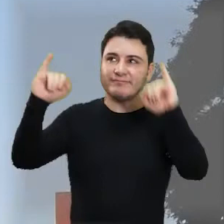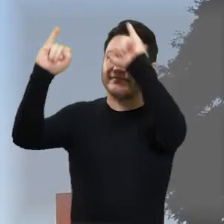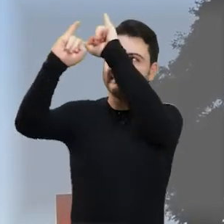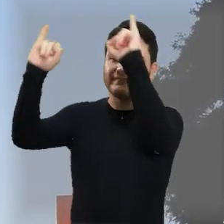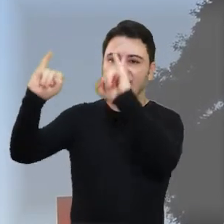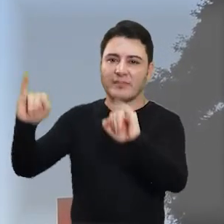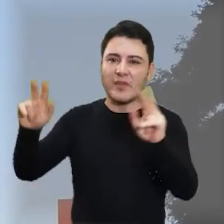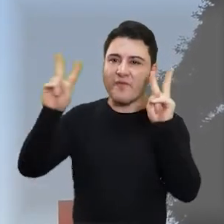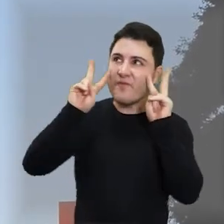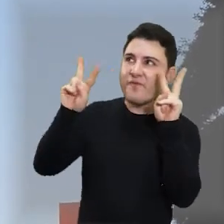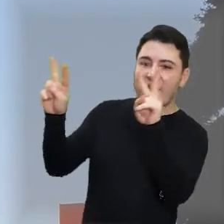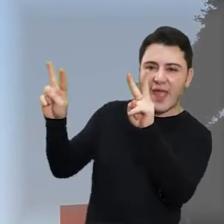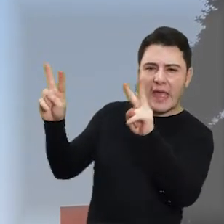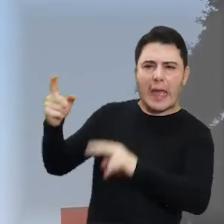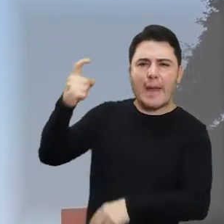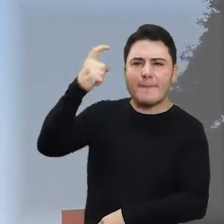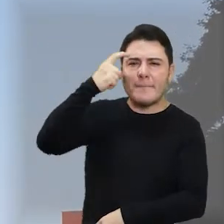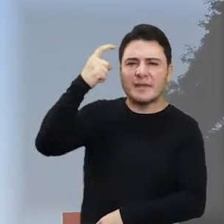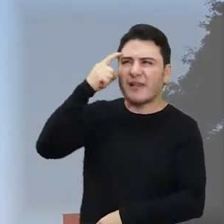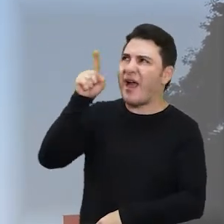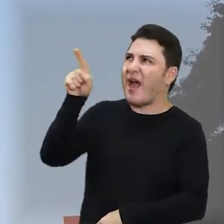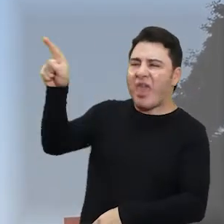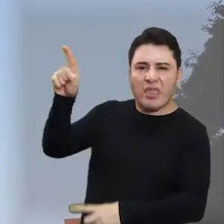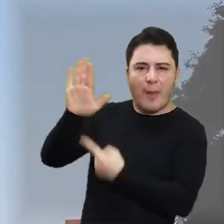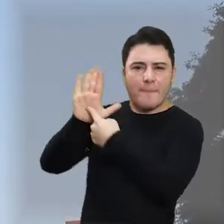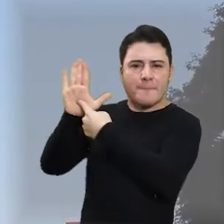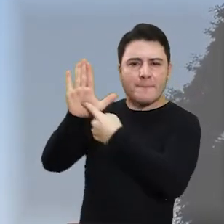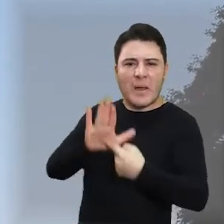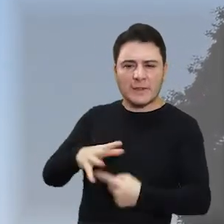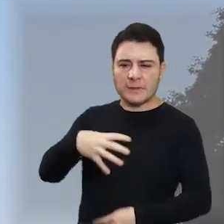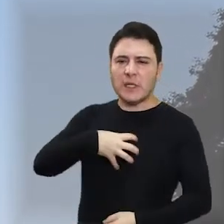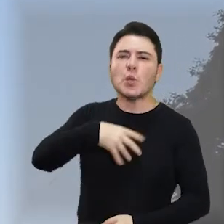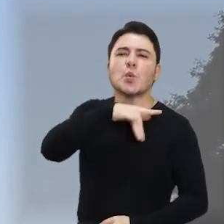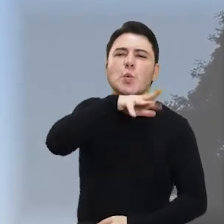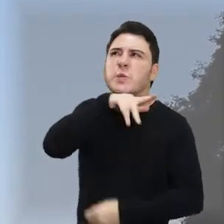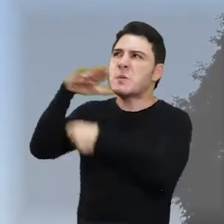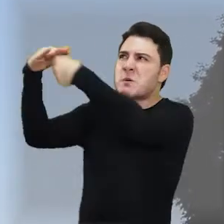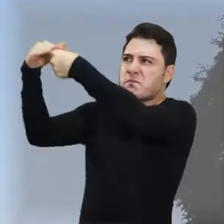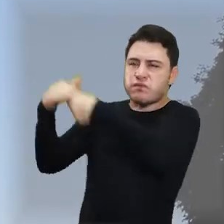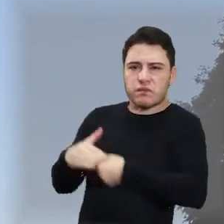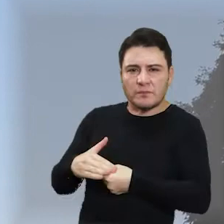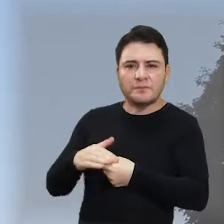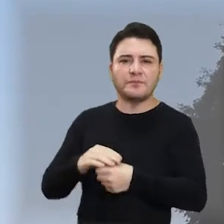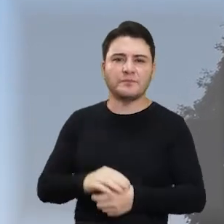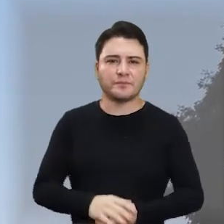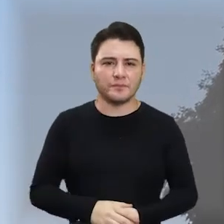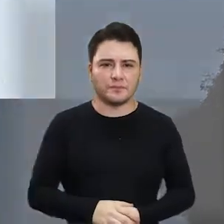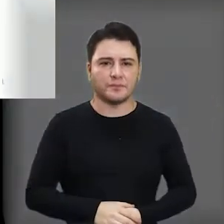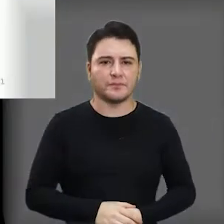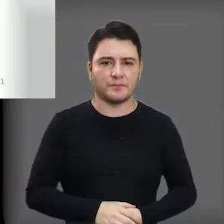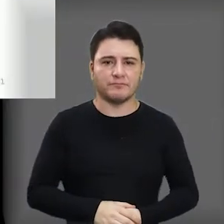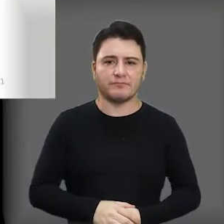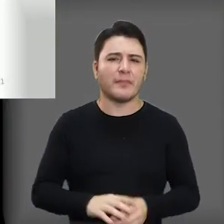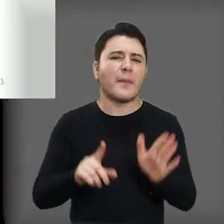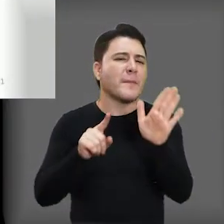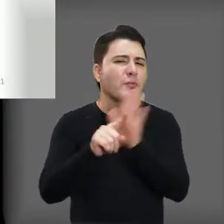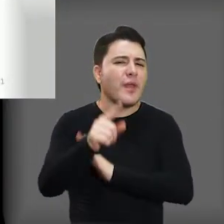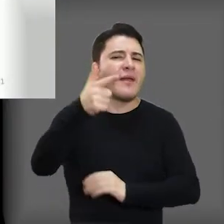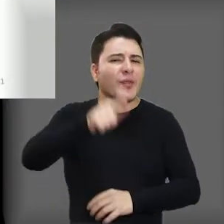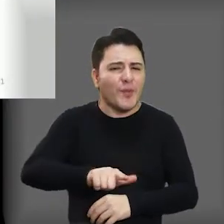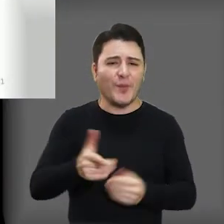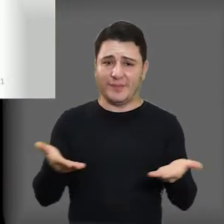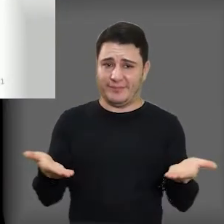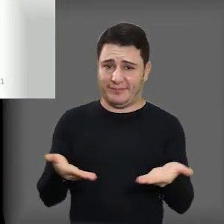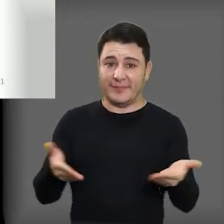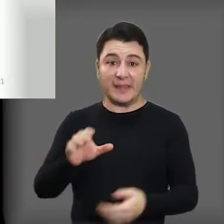Ou seja, ele vê aquela estátua como um símbolo de opressão. Então, a outra